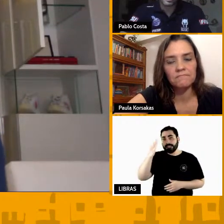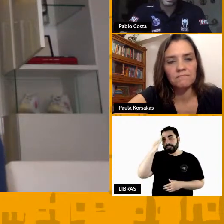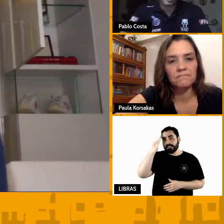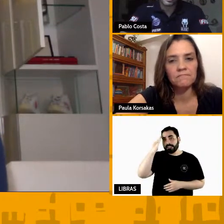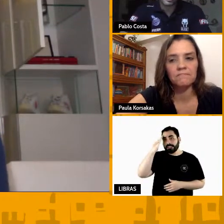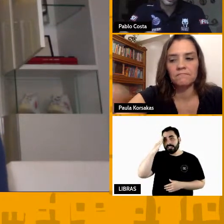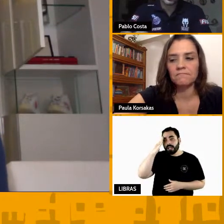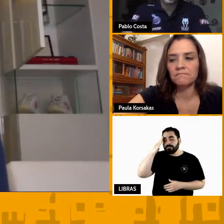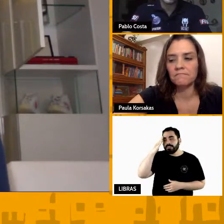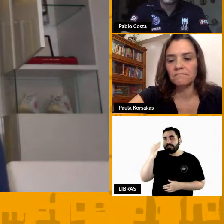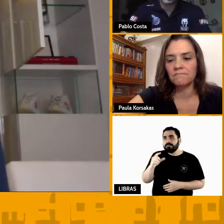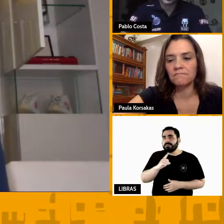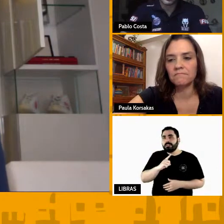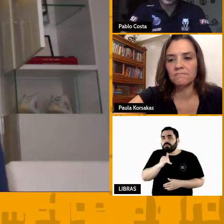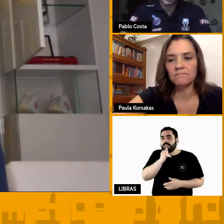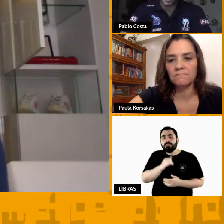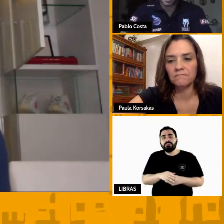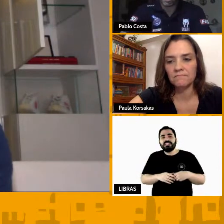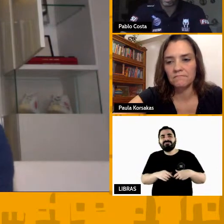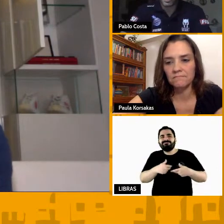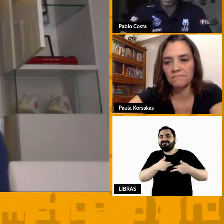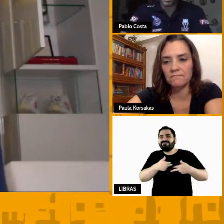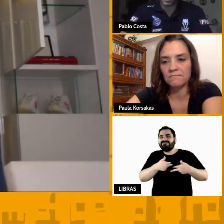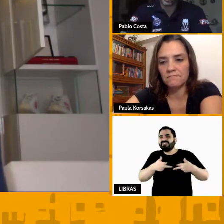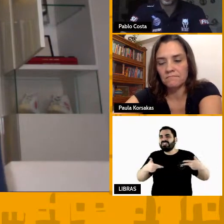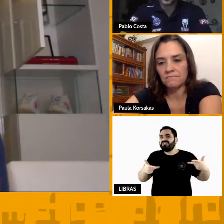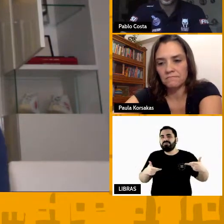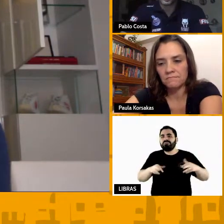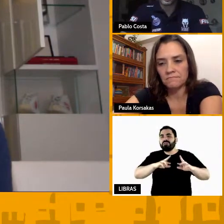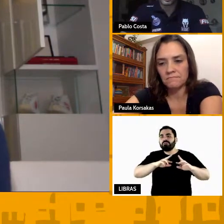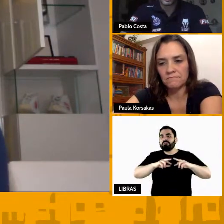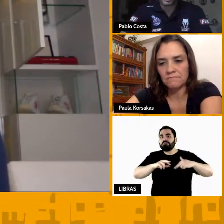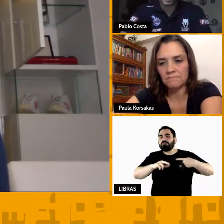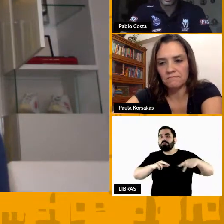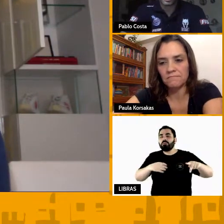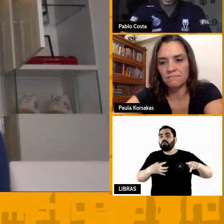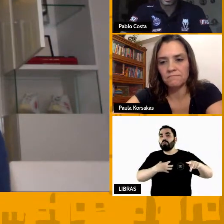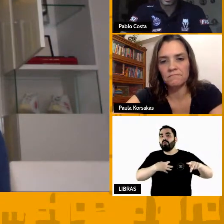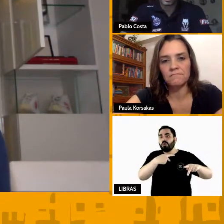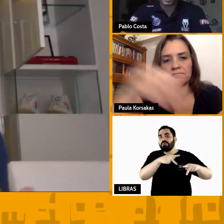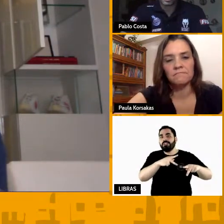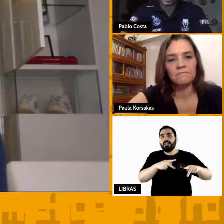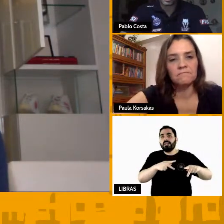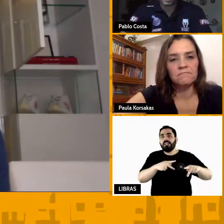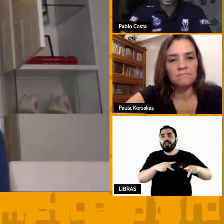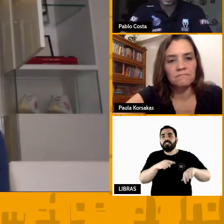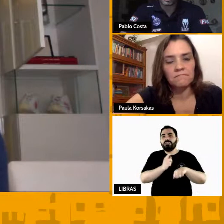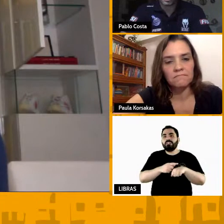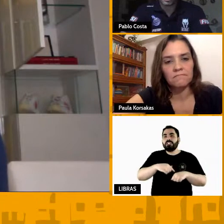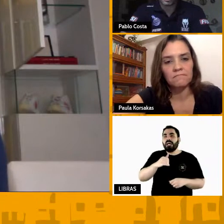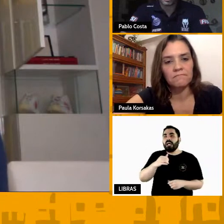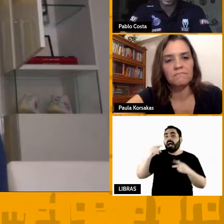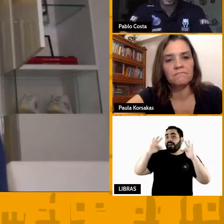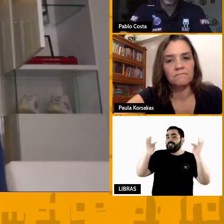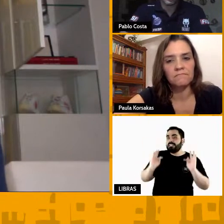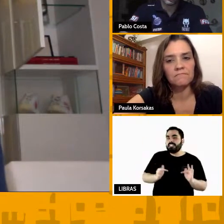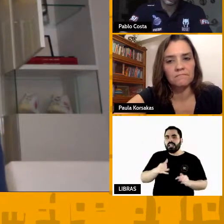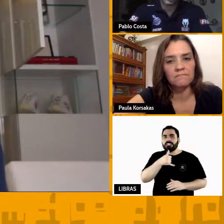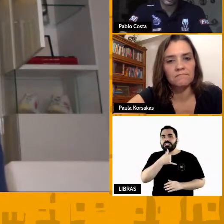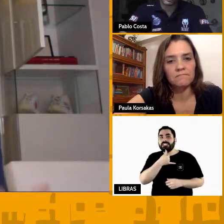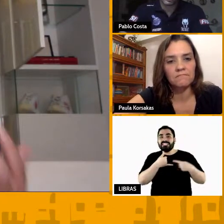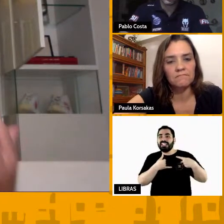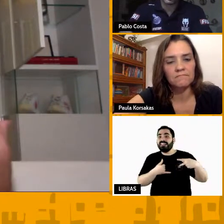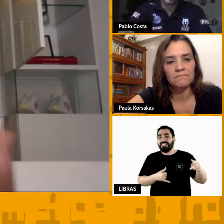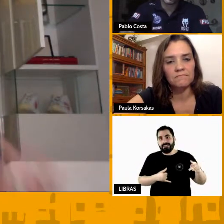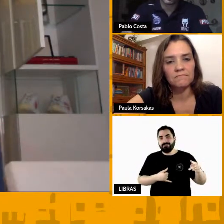passam por N situações de angústia, de alegria, de tristeza, então você tem que saber como lidar com esse jogador. Tem